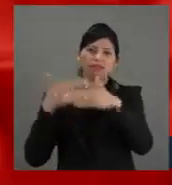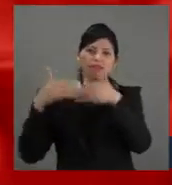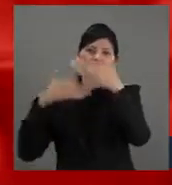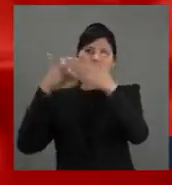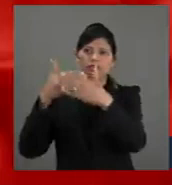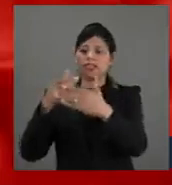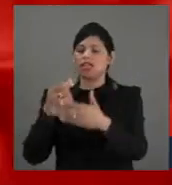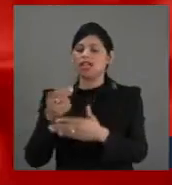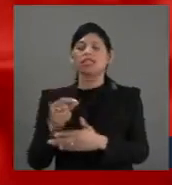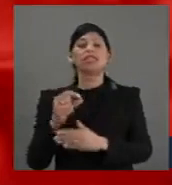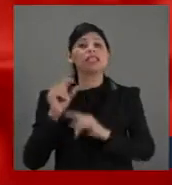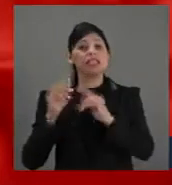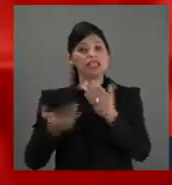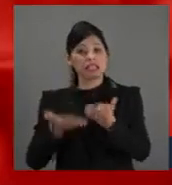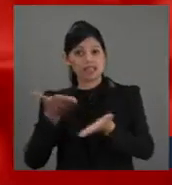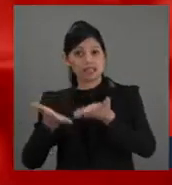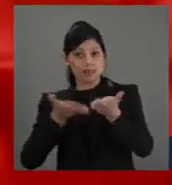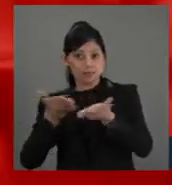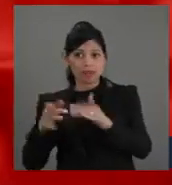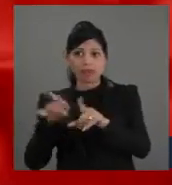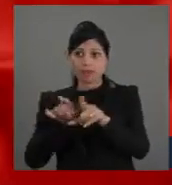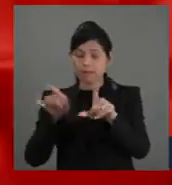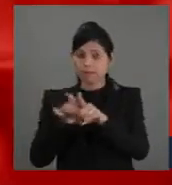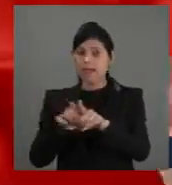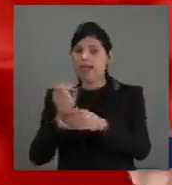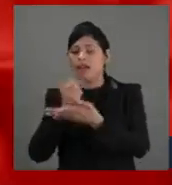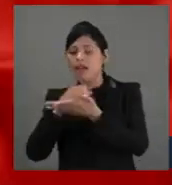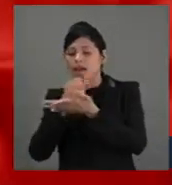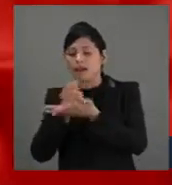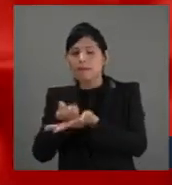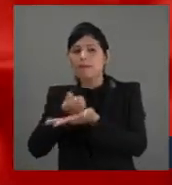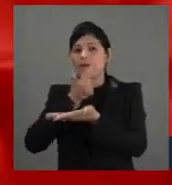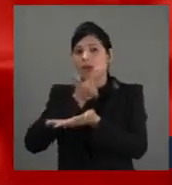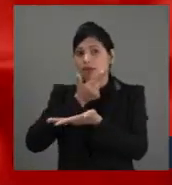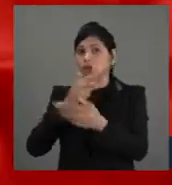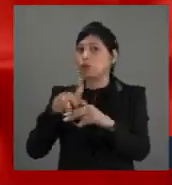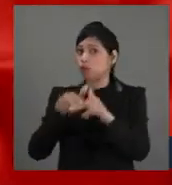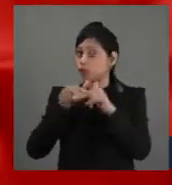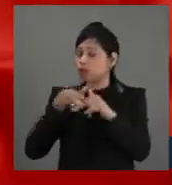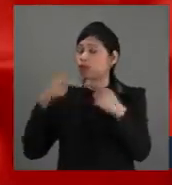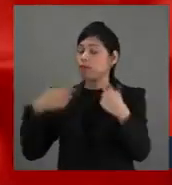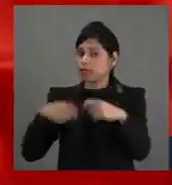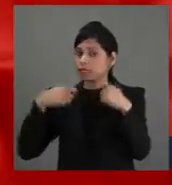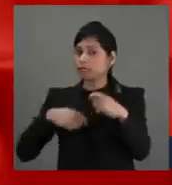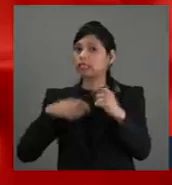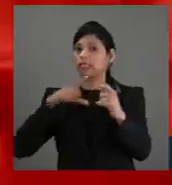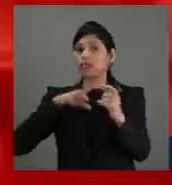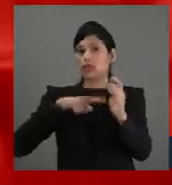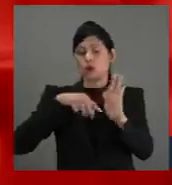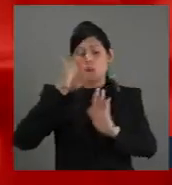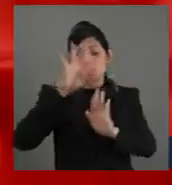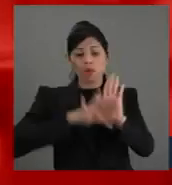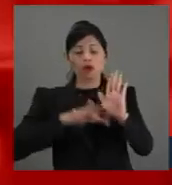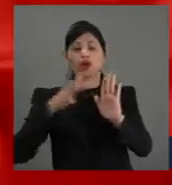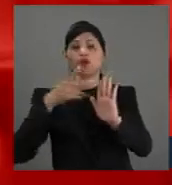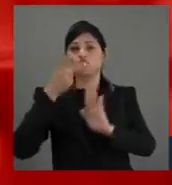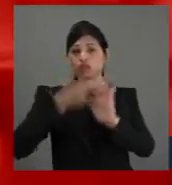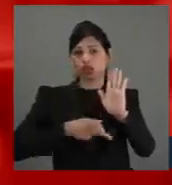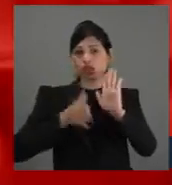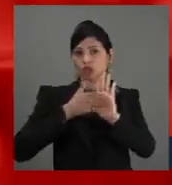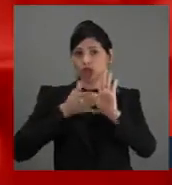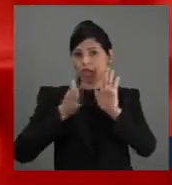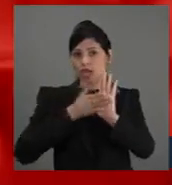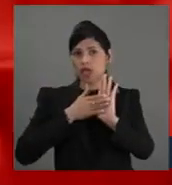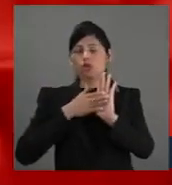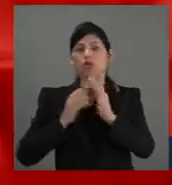tratamentos e medicamentos, seguindo as diretrizes do Plano de Ação Global da Saúde